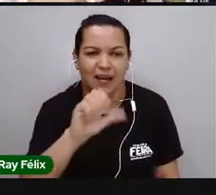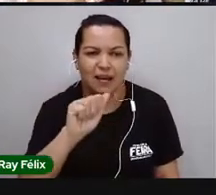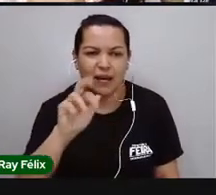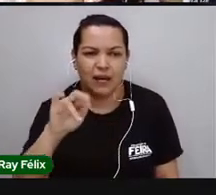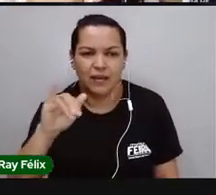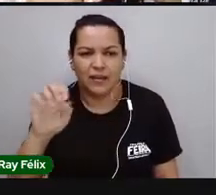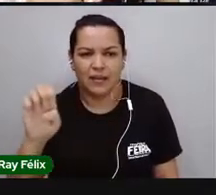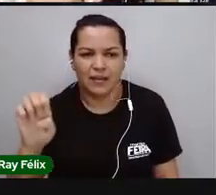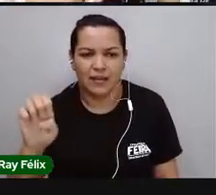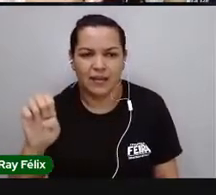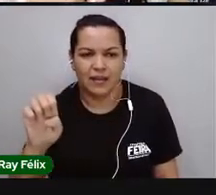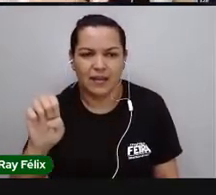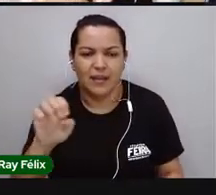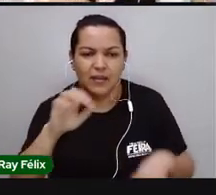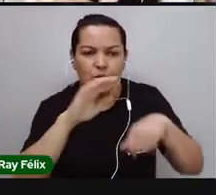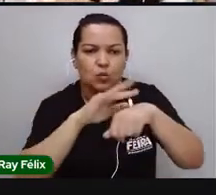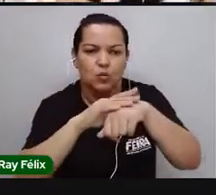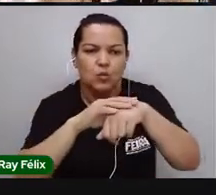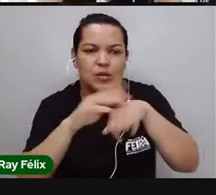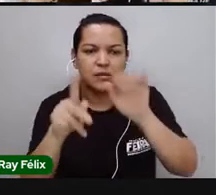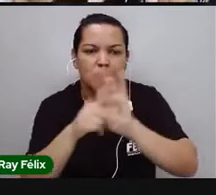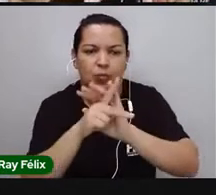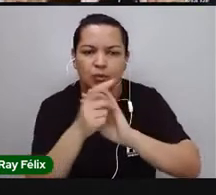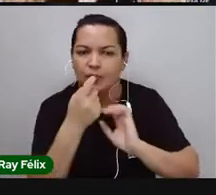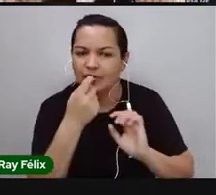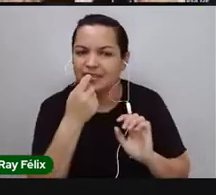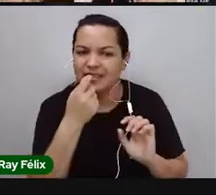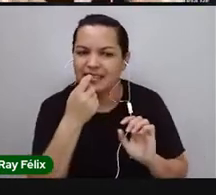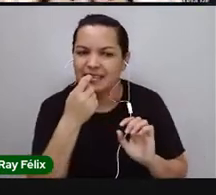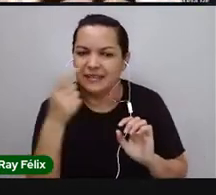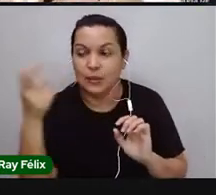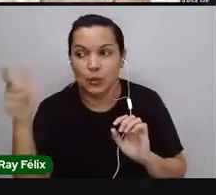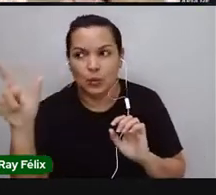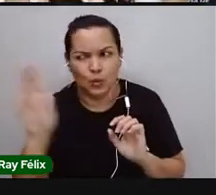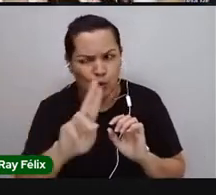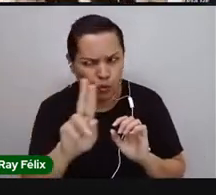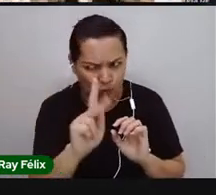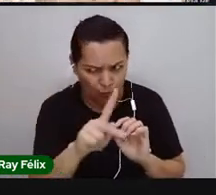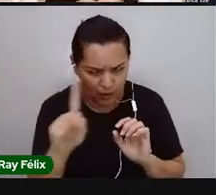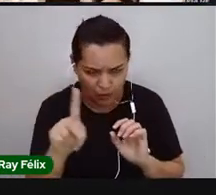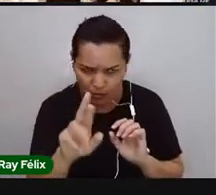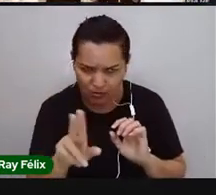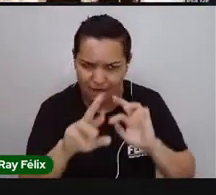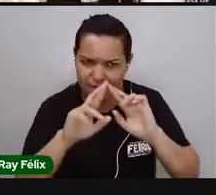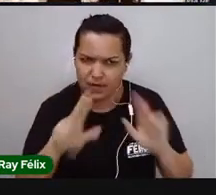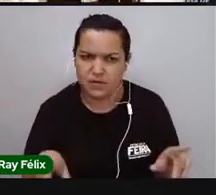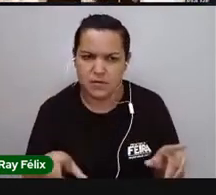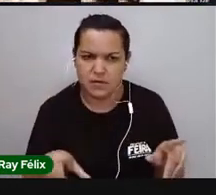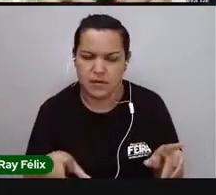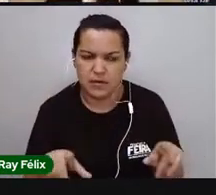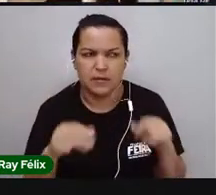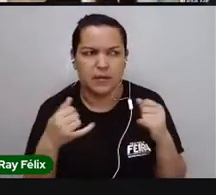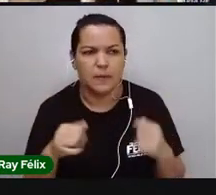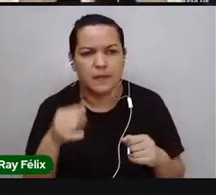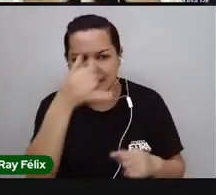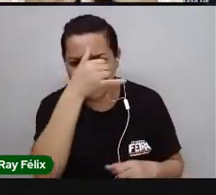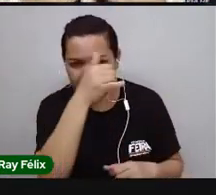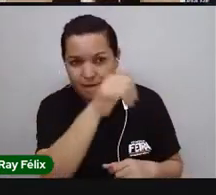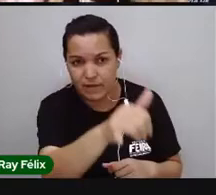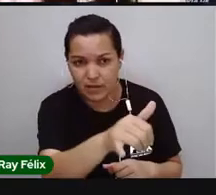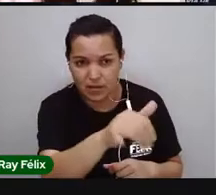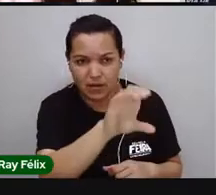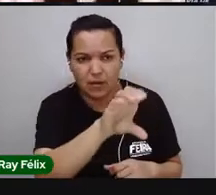O nome da doença é cárie, é outra coisa, tá bom? Então, a gente tem que evitar essas